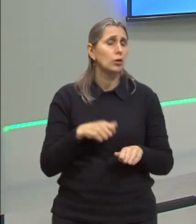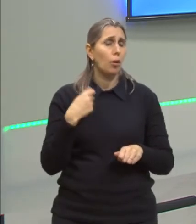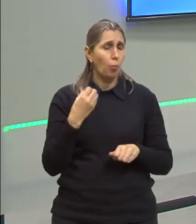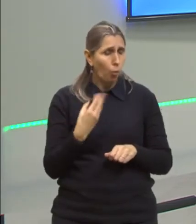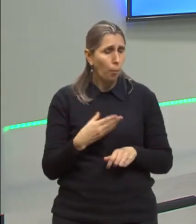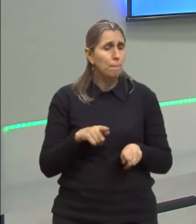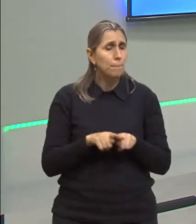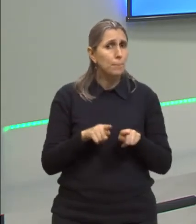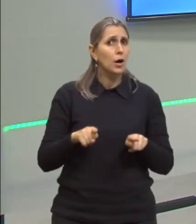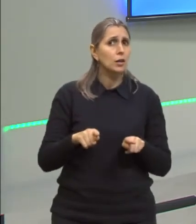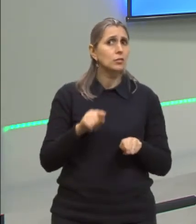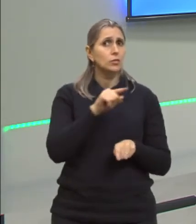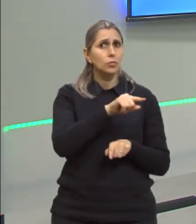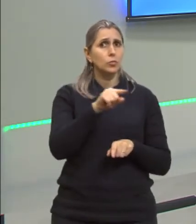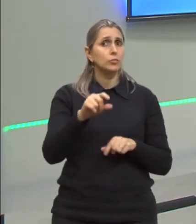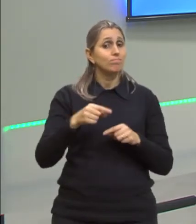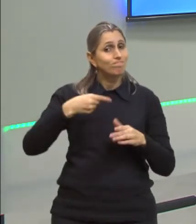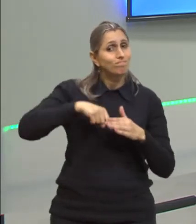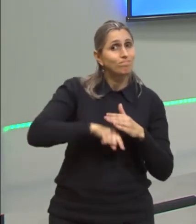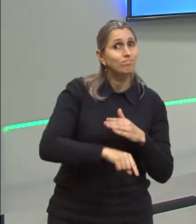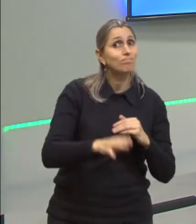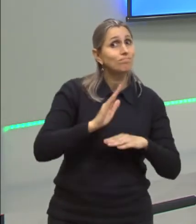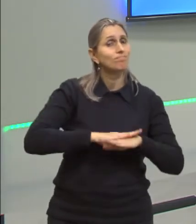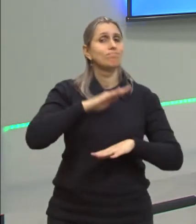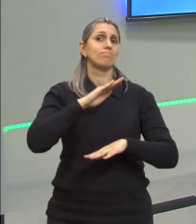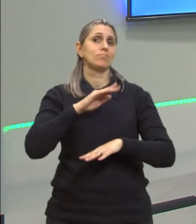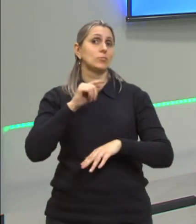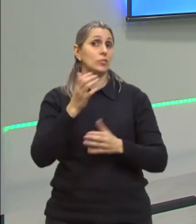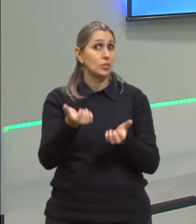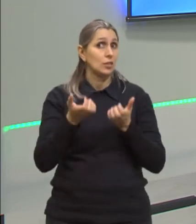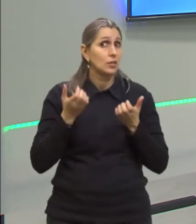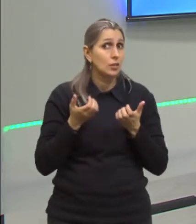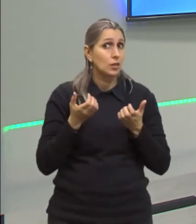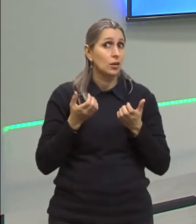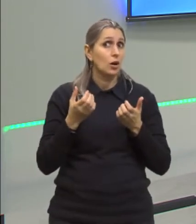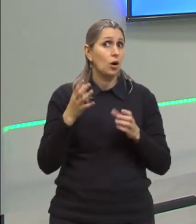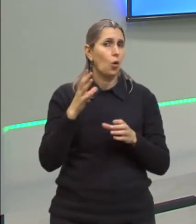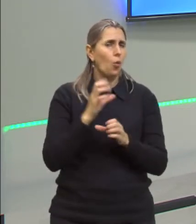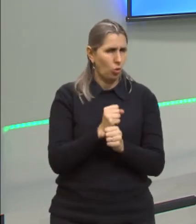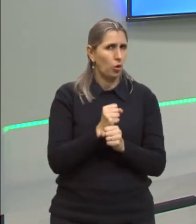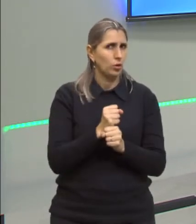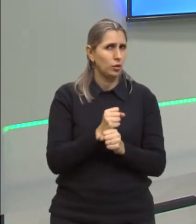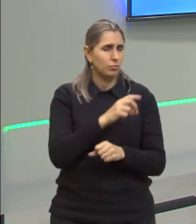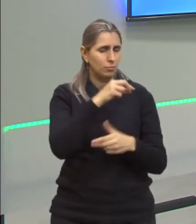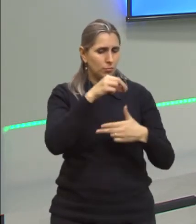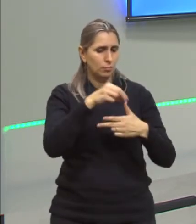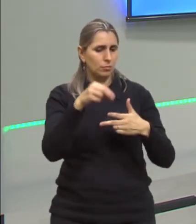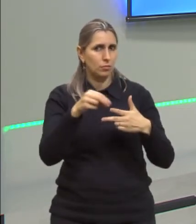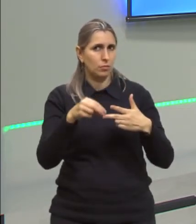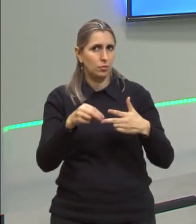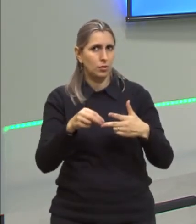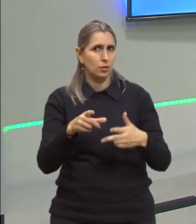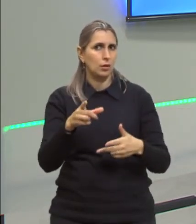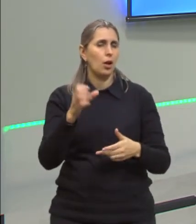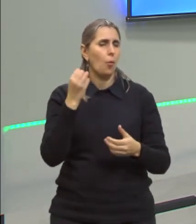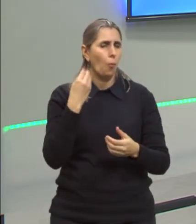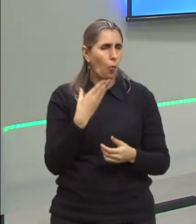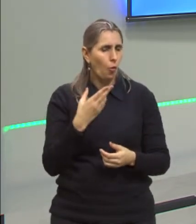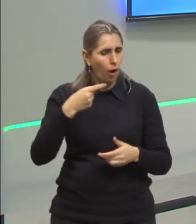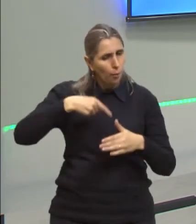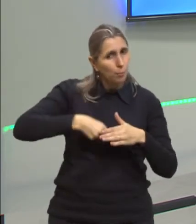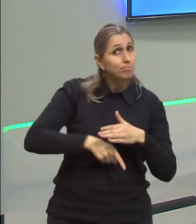sim, mas você tem que se aprofundar, porque se você quer atingir uma boa nota no Enem, seria sempre bom que você